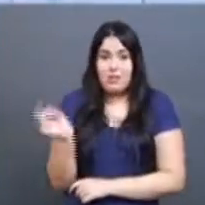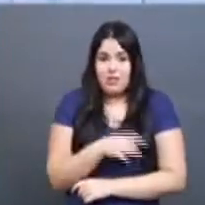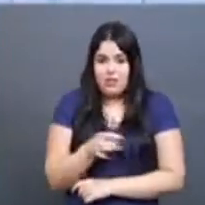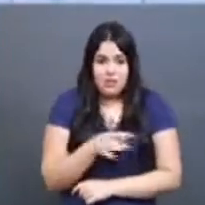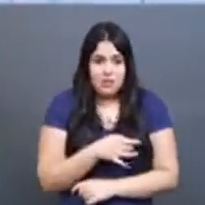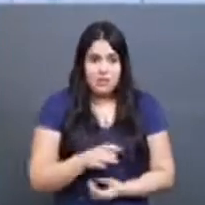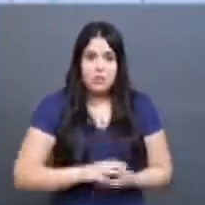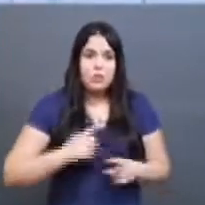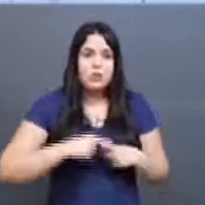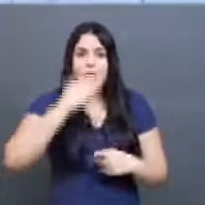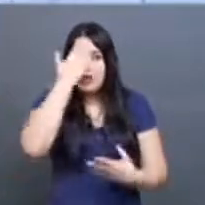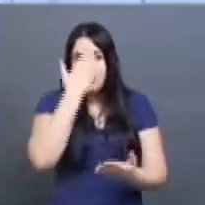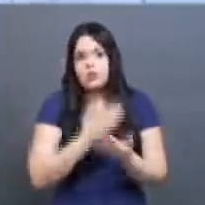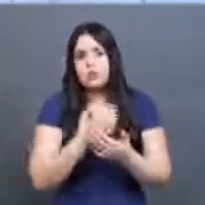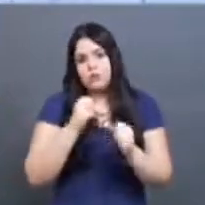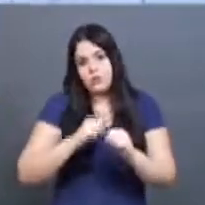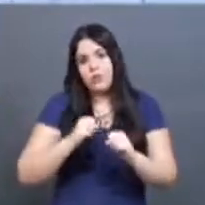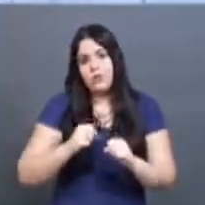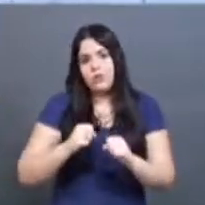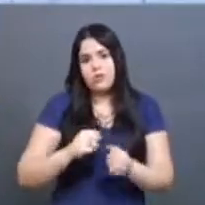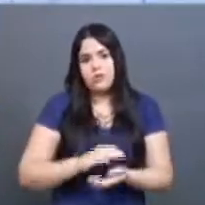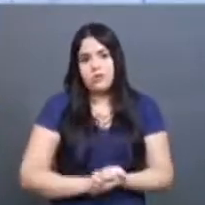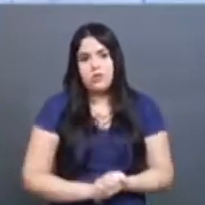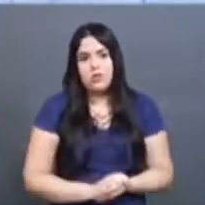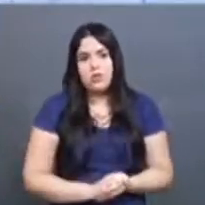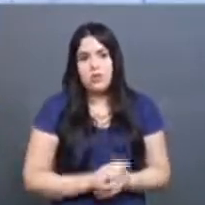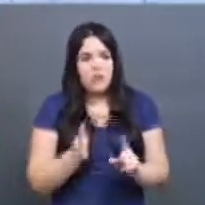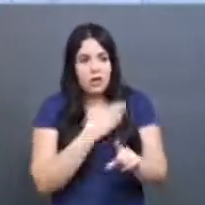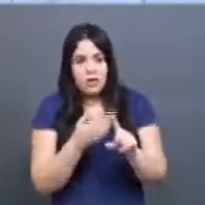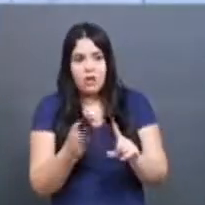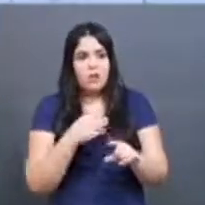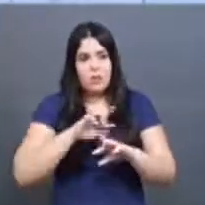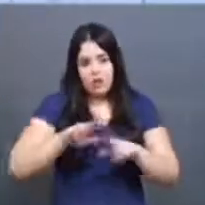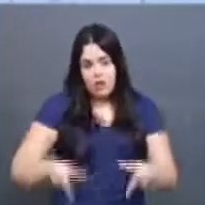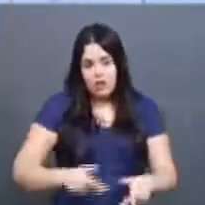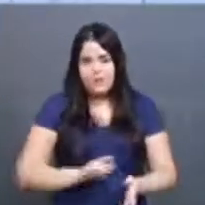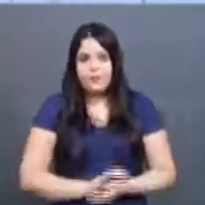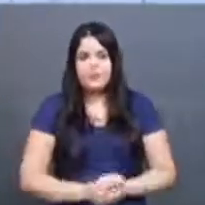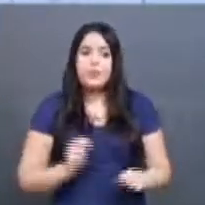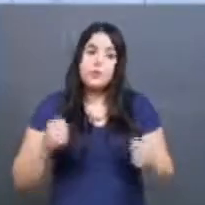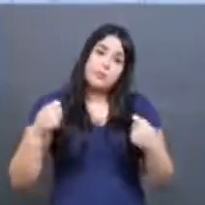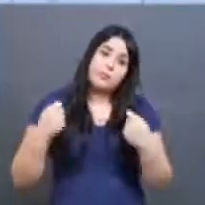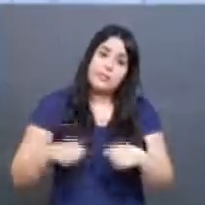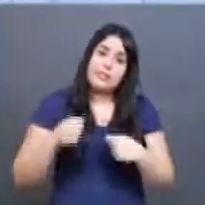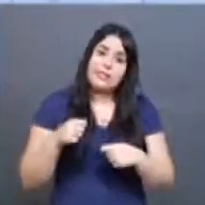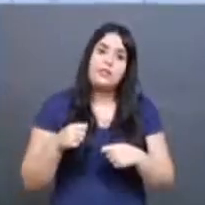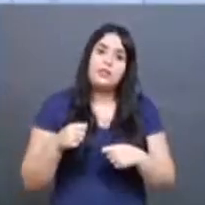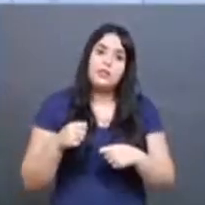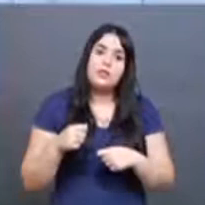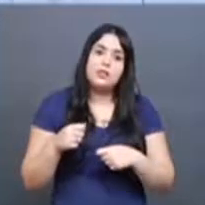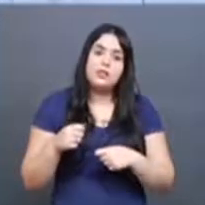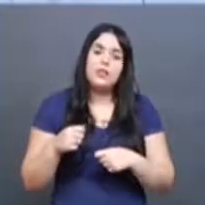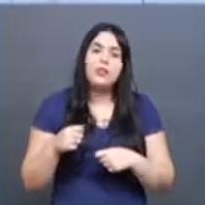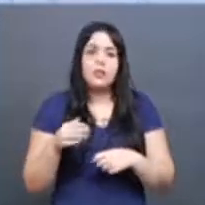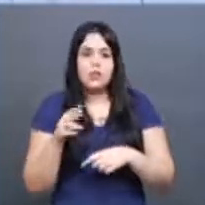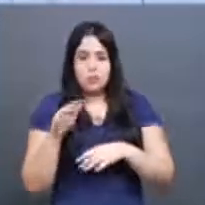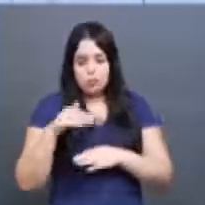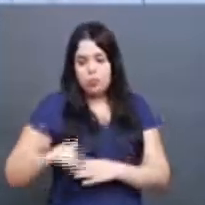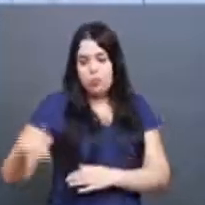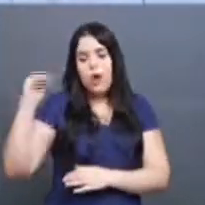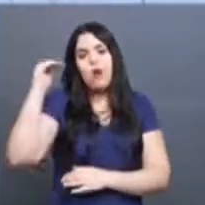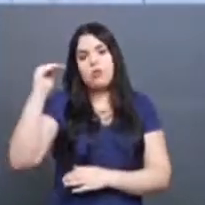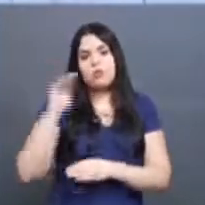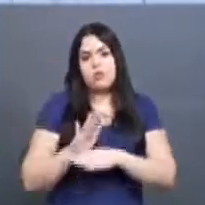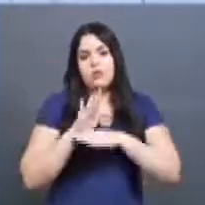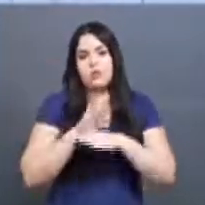porque acredita que aquilo pode acontecer, de fato, aquelas ameaças. Então, precisam contar com adultos também, com pessoas que